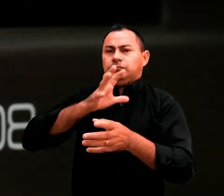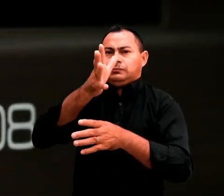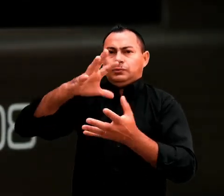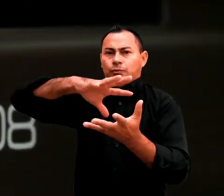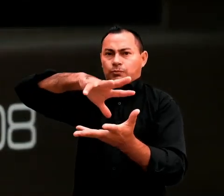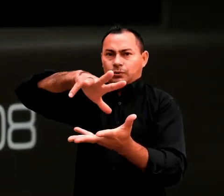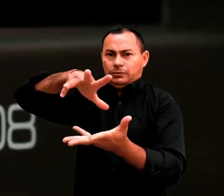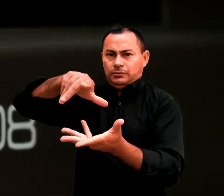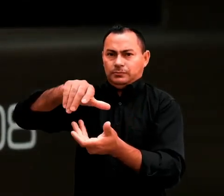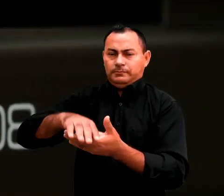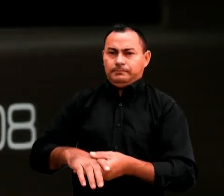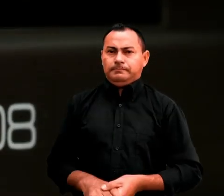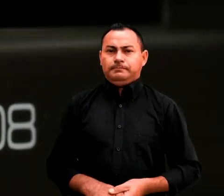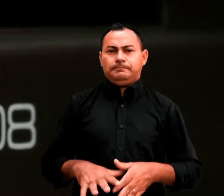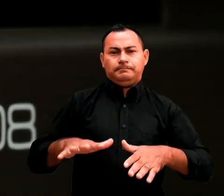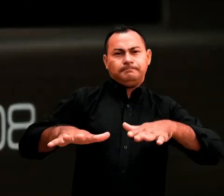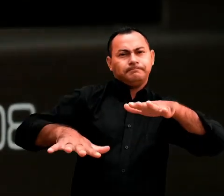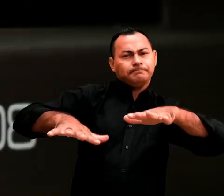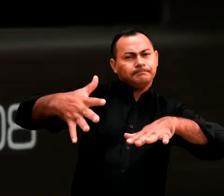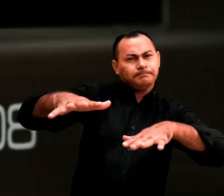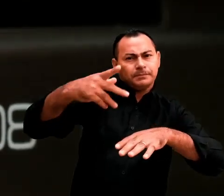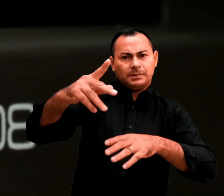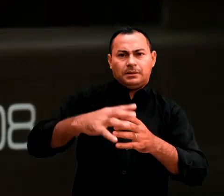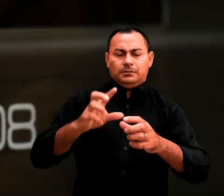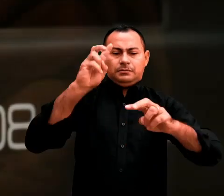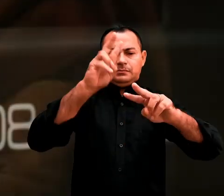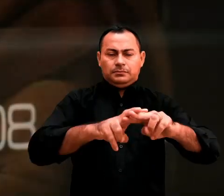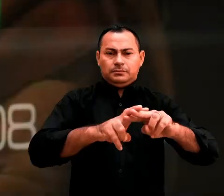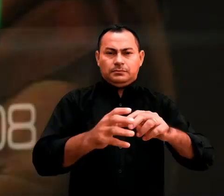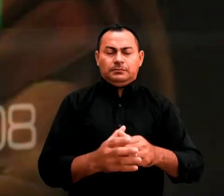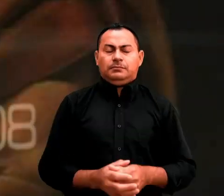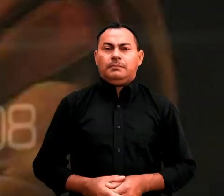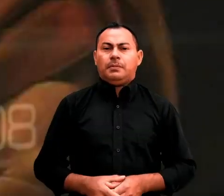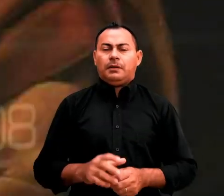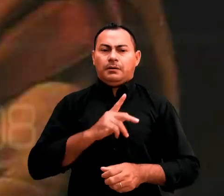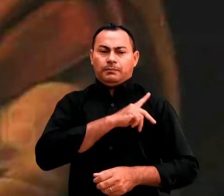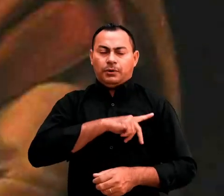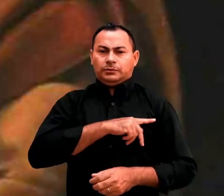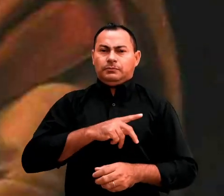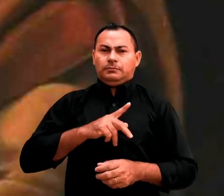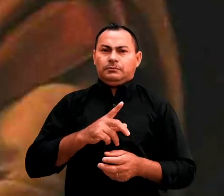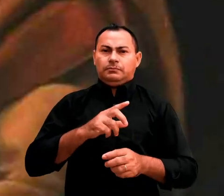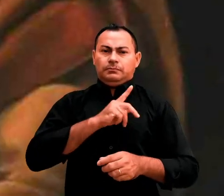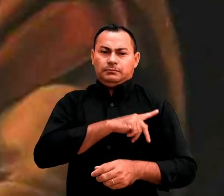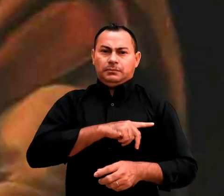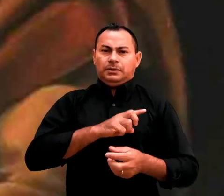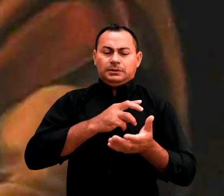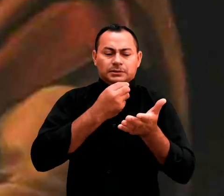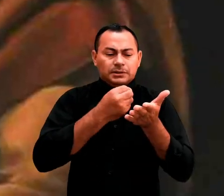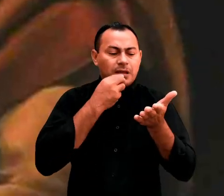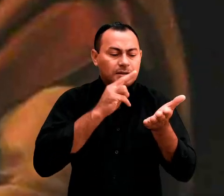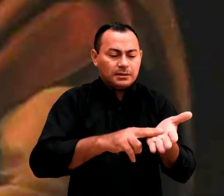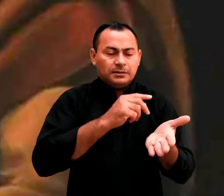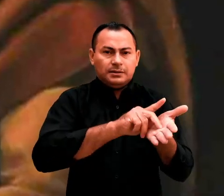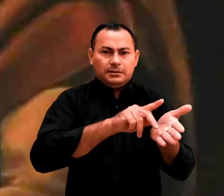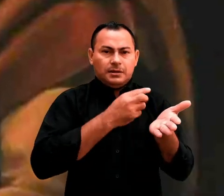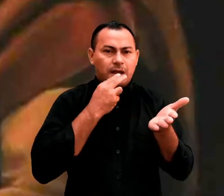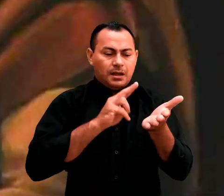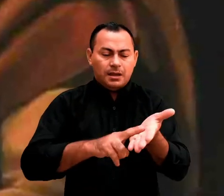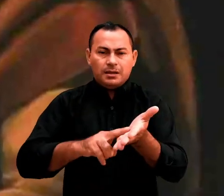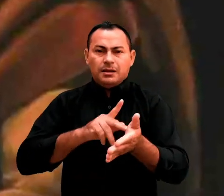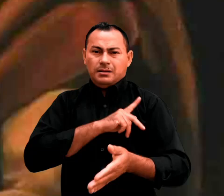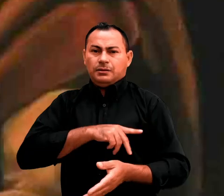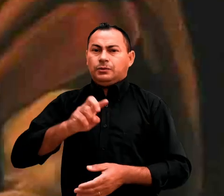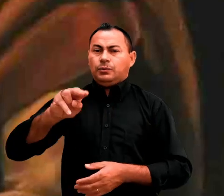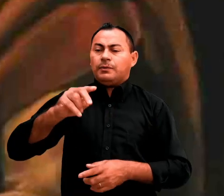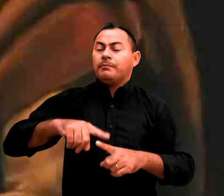partes do mundo. Talvez se não fosse pela sua prisão, o apóstolo Paulo jamais teria escrito essas epístolas. E, por